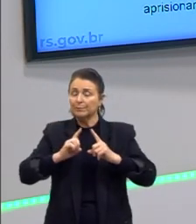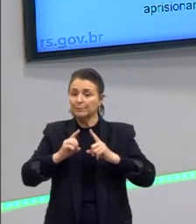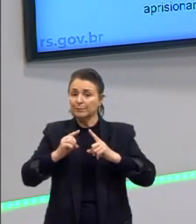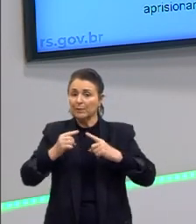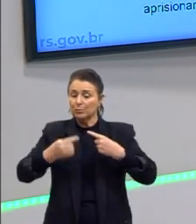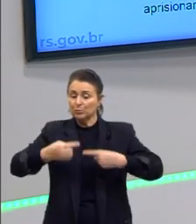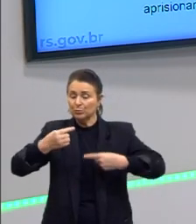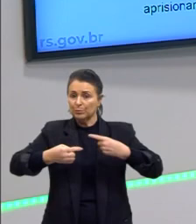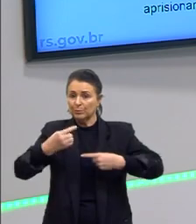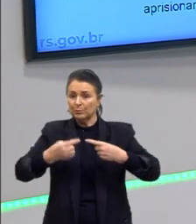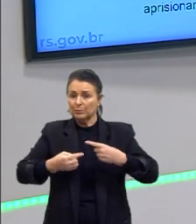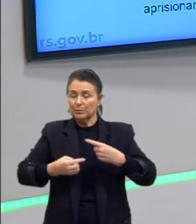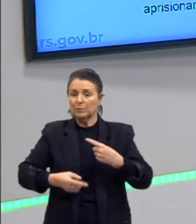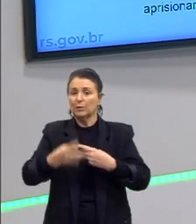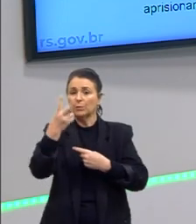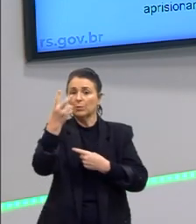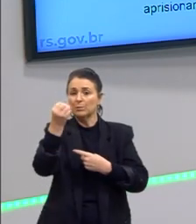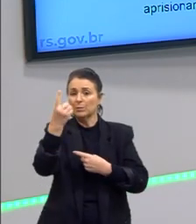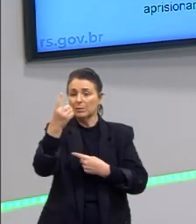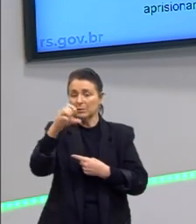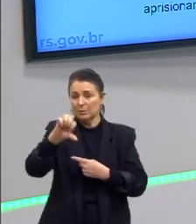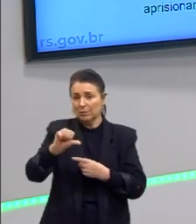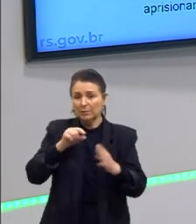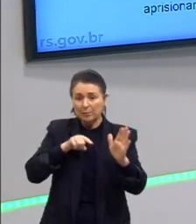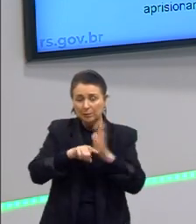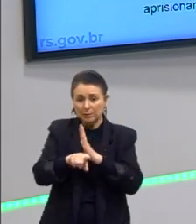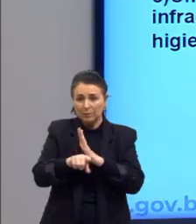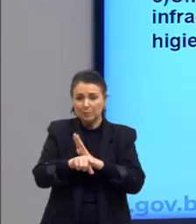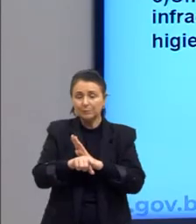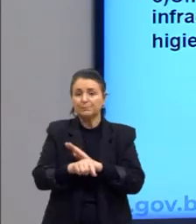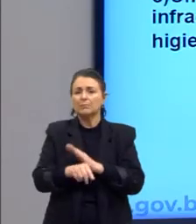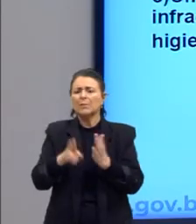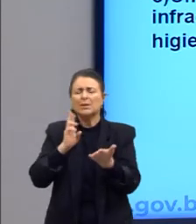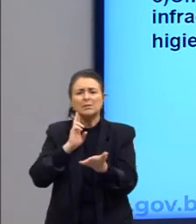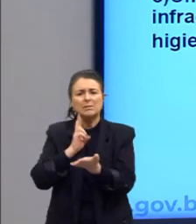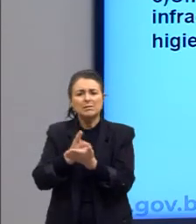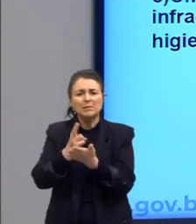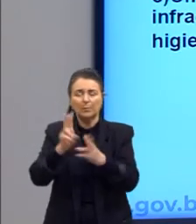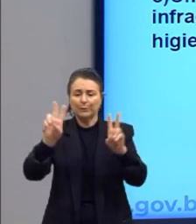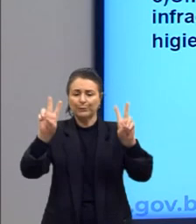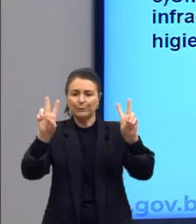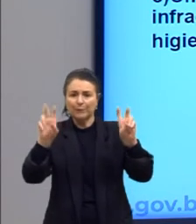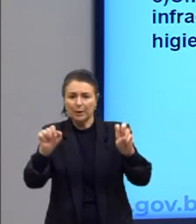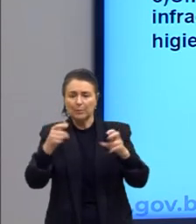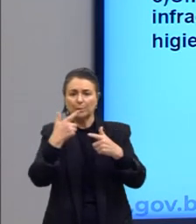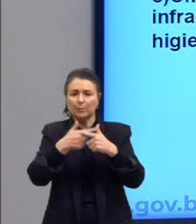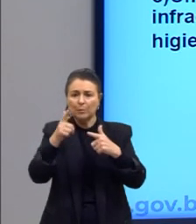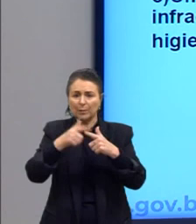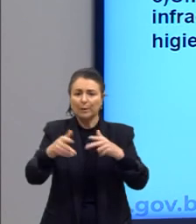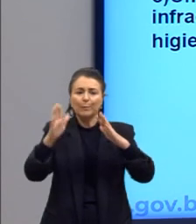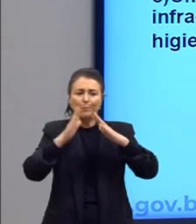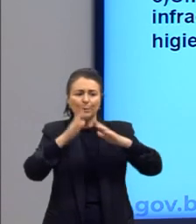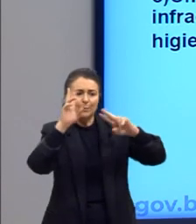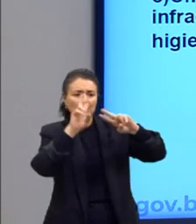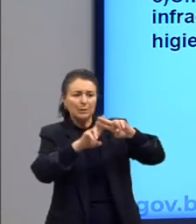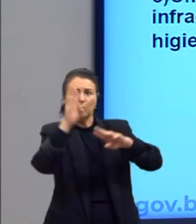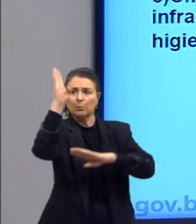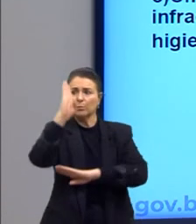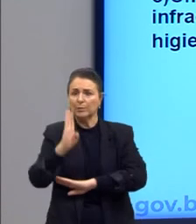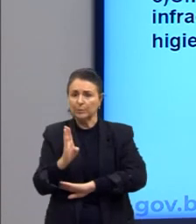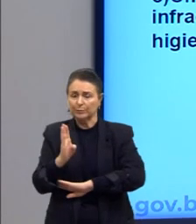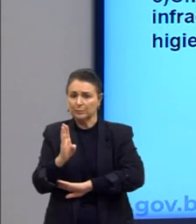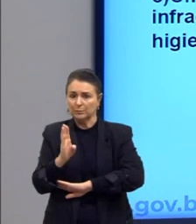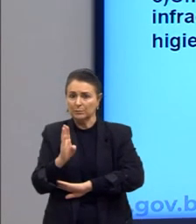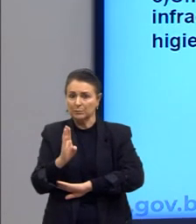olha, essa é de 2019, é recorrente o tema da crise do sistema penitenciário brasileiro. Uma de suas